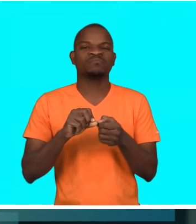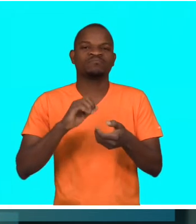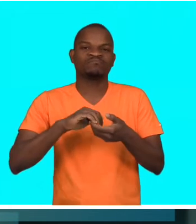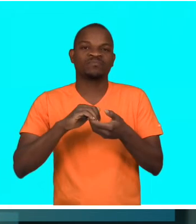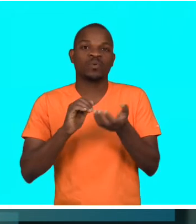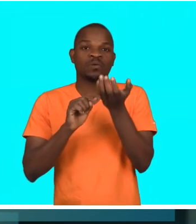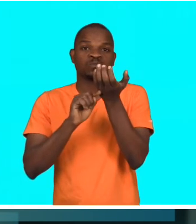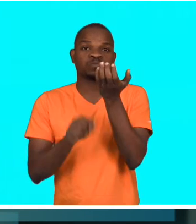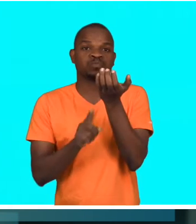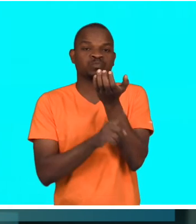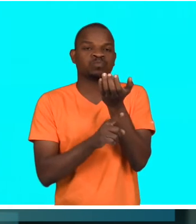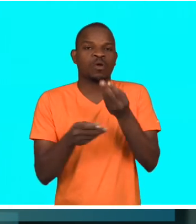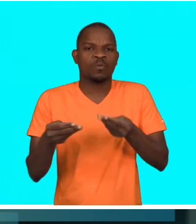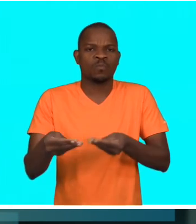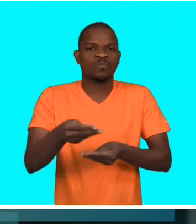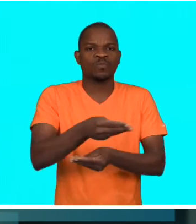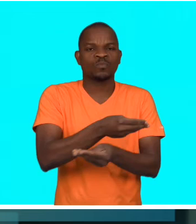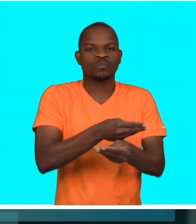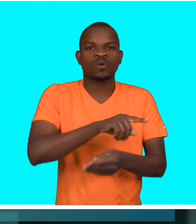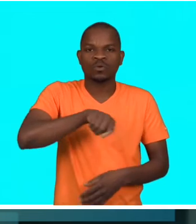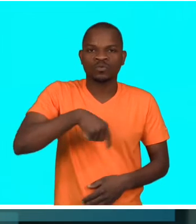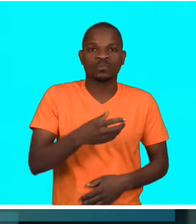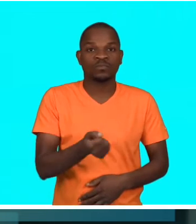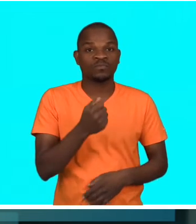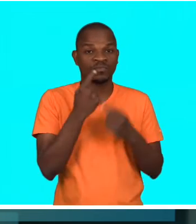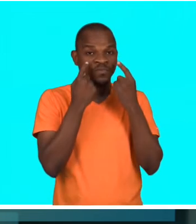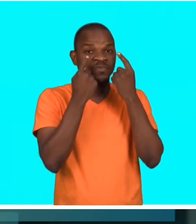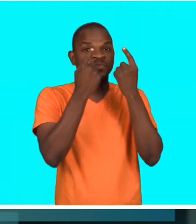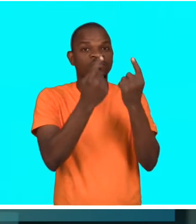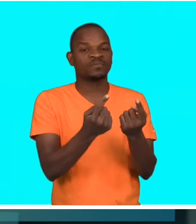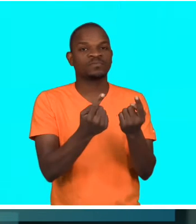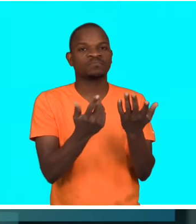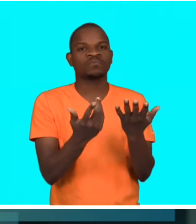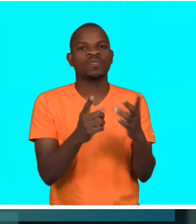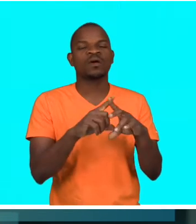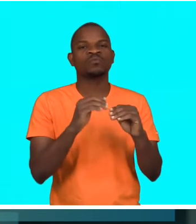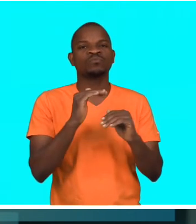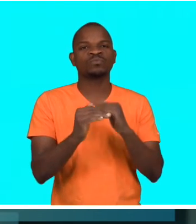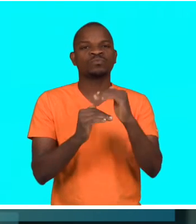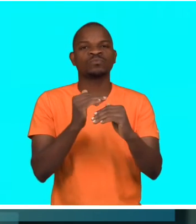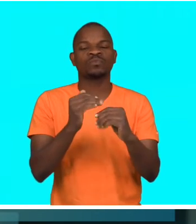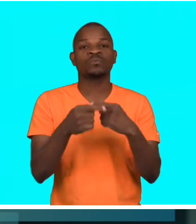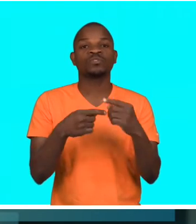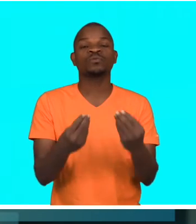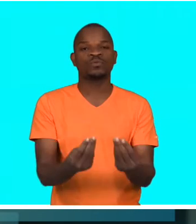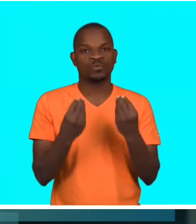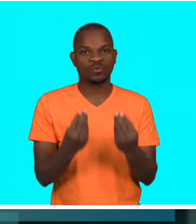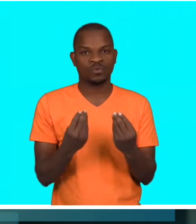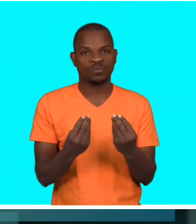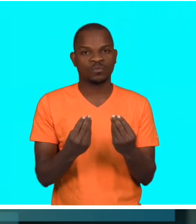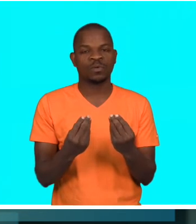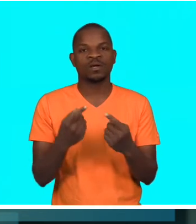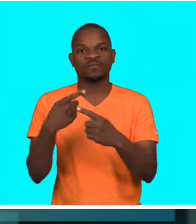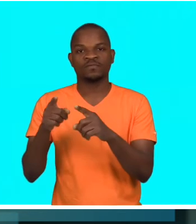de interação em que nós podemos ver em que passo em relação ao nosso projeto estamos